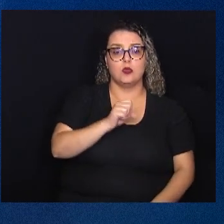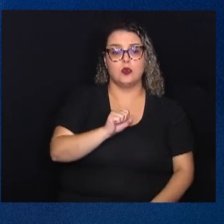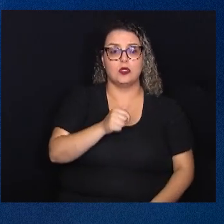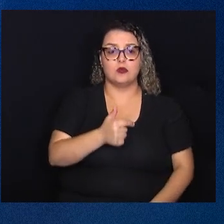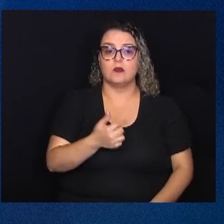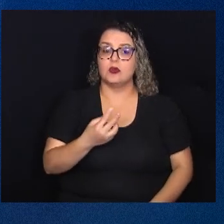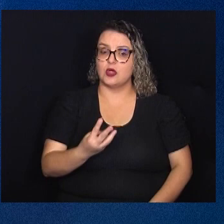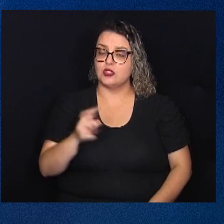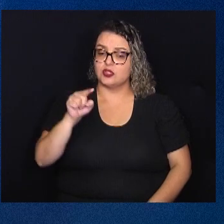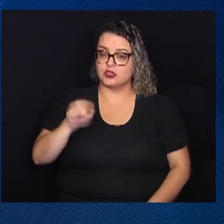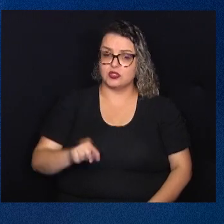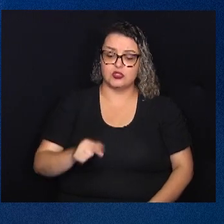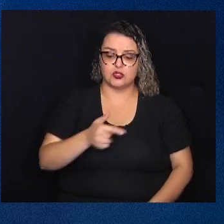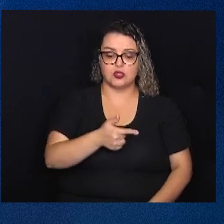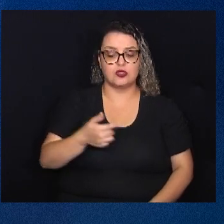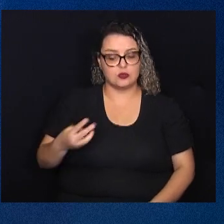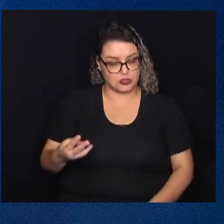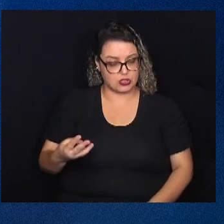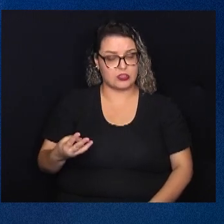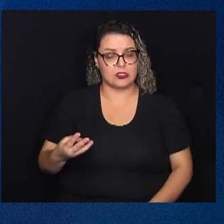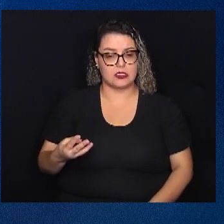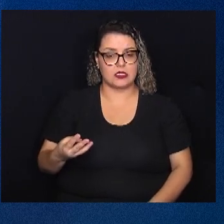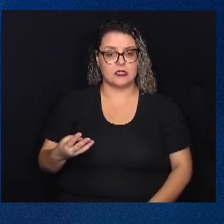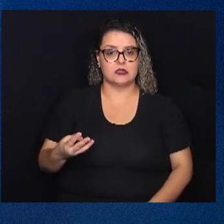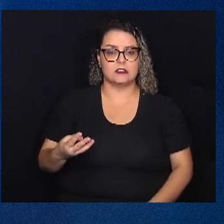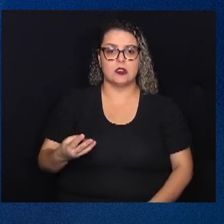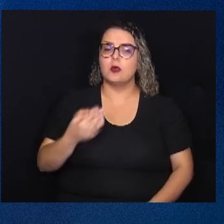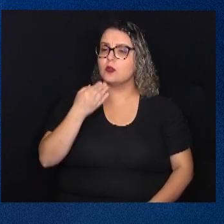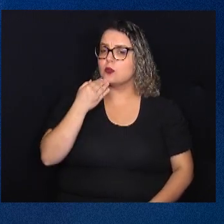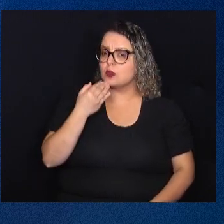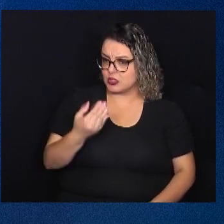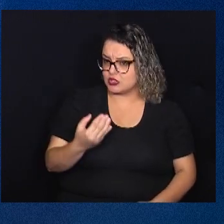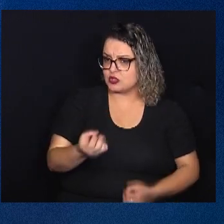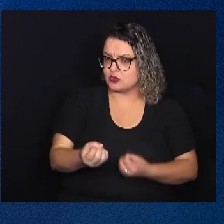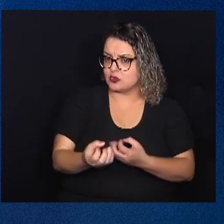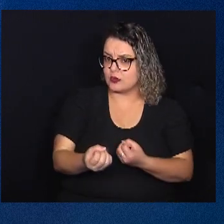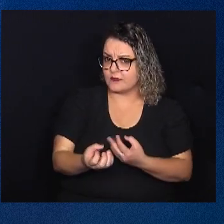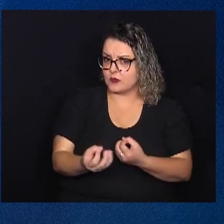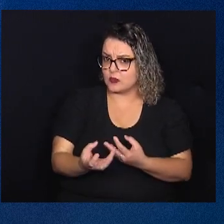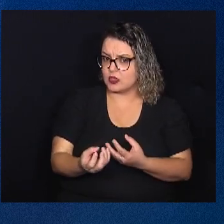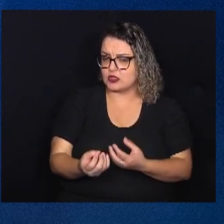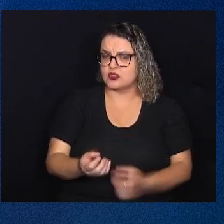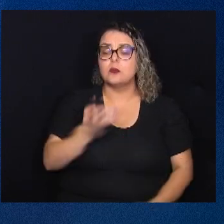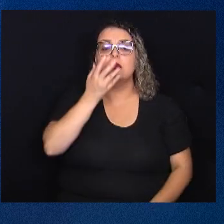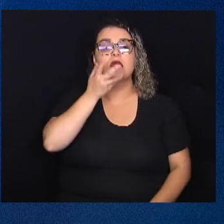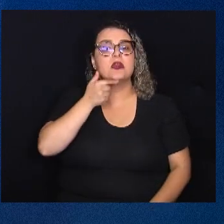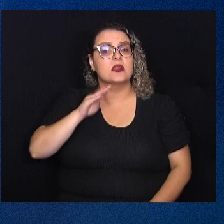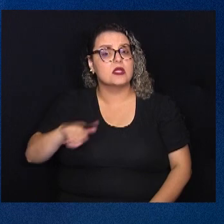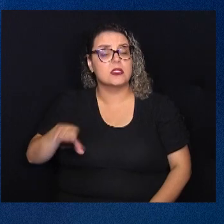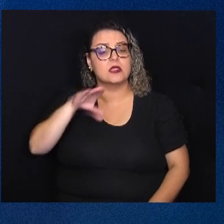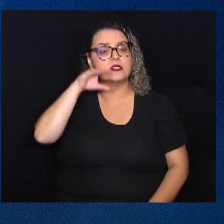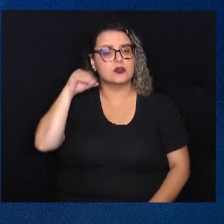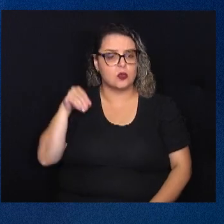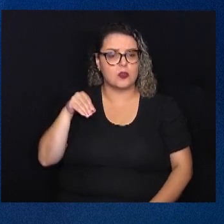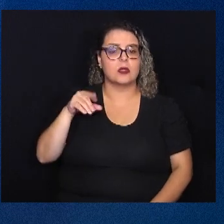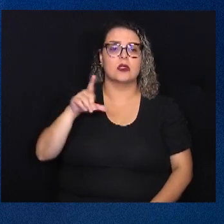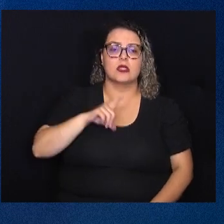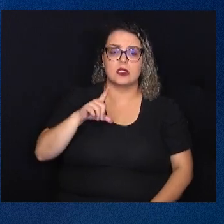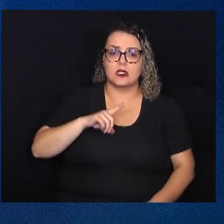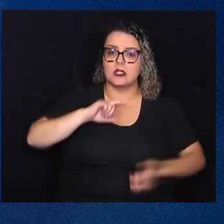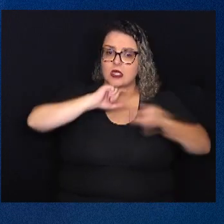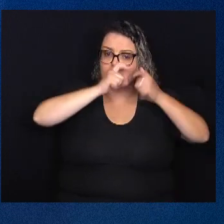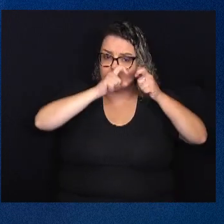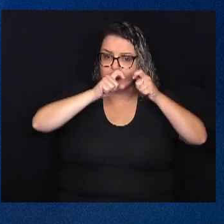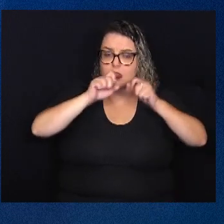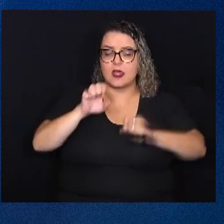1823, de 2023, pedindo informações sobre crianças e adolescentes com